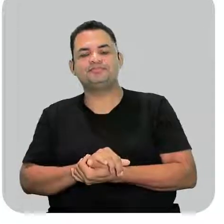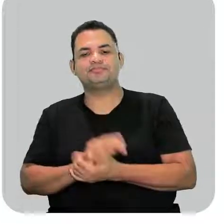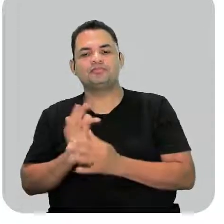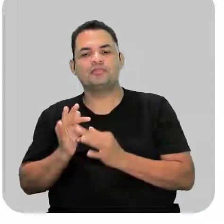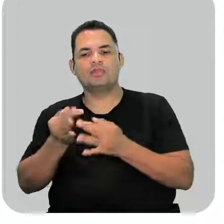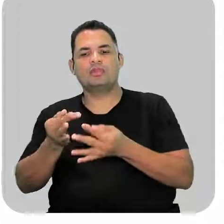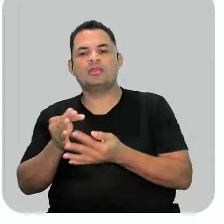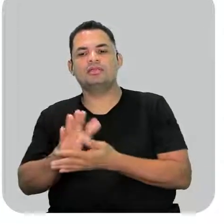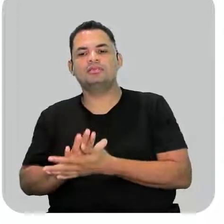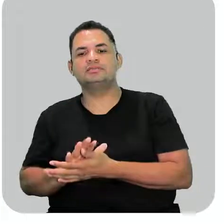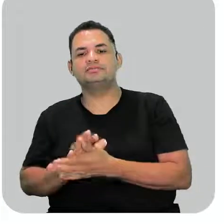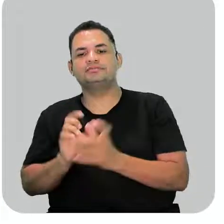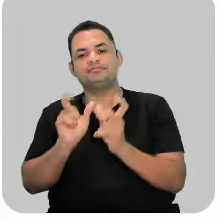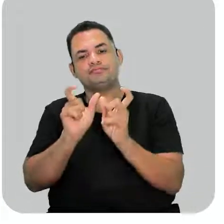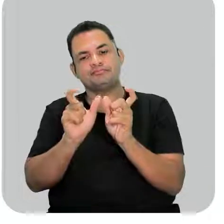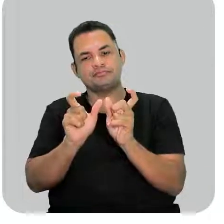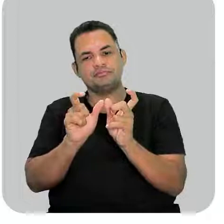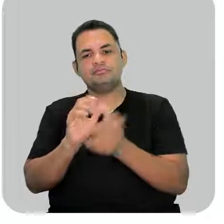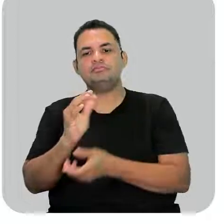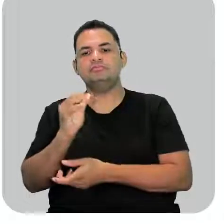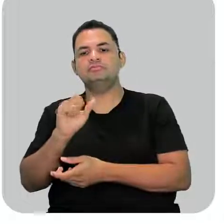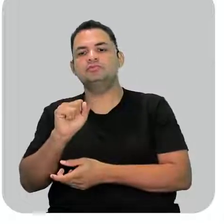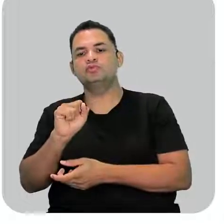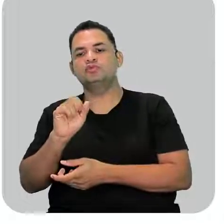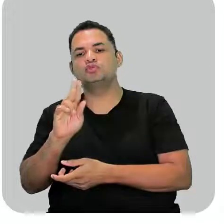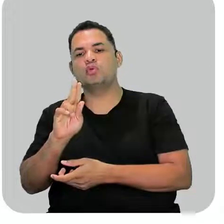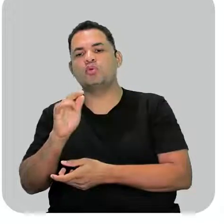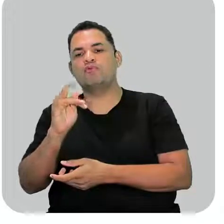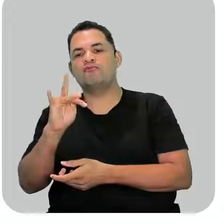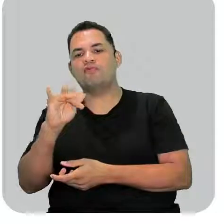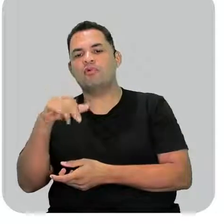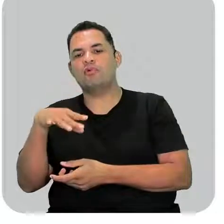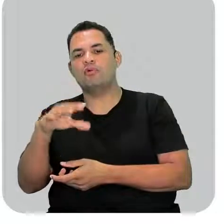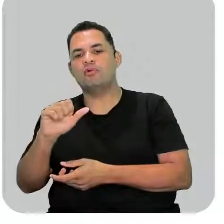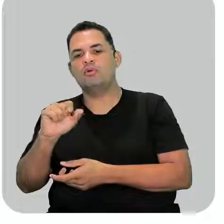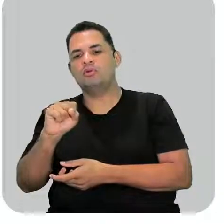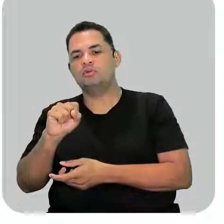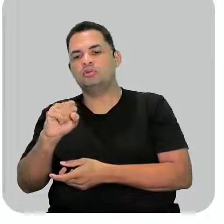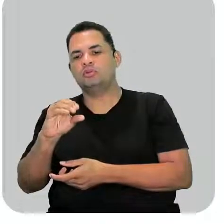terminação sulfônico, com dois S, sulfônico.